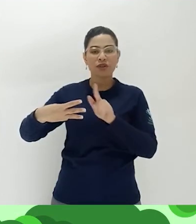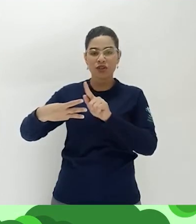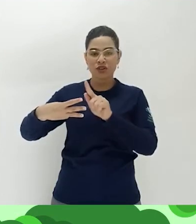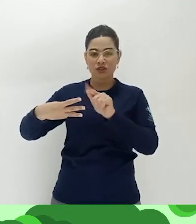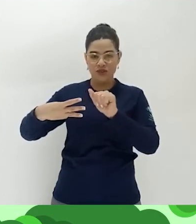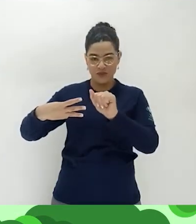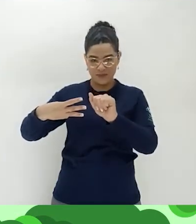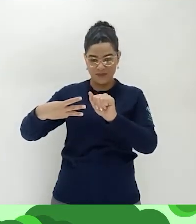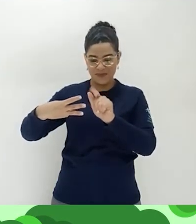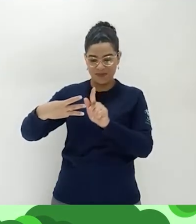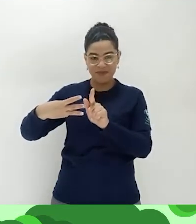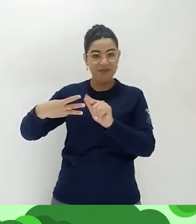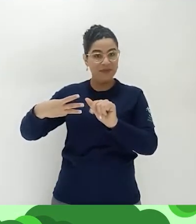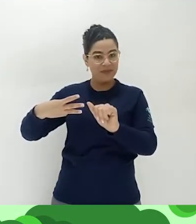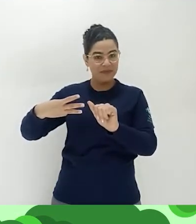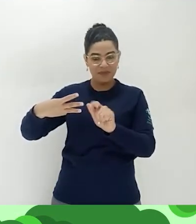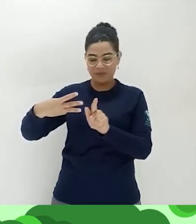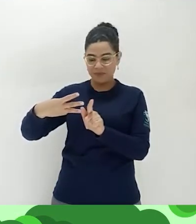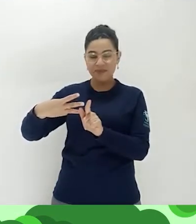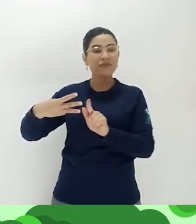G com um A, é o ga.